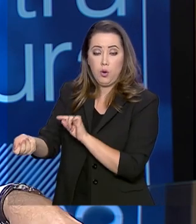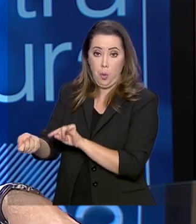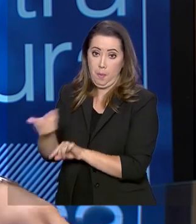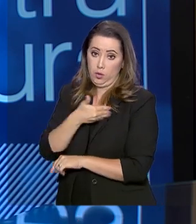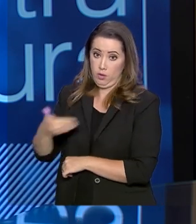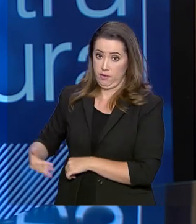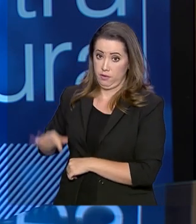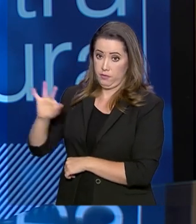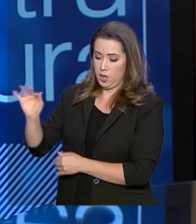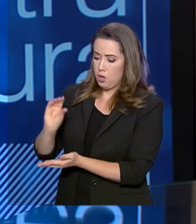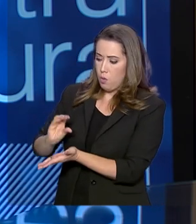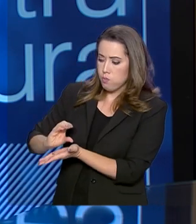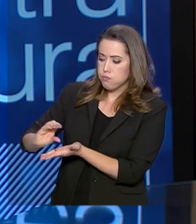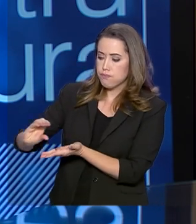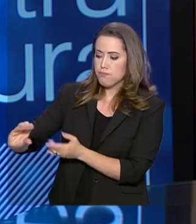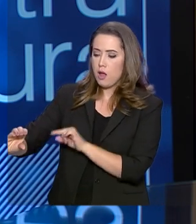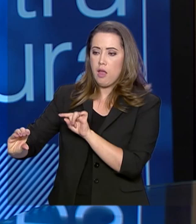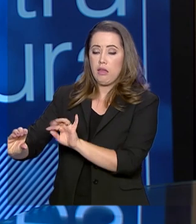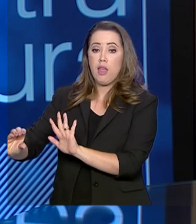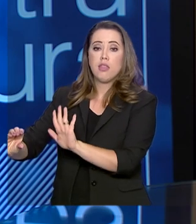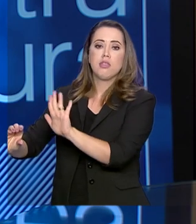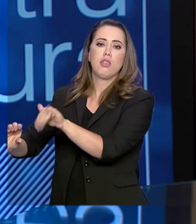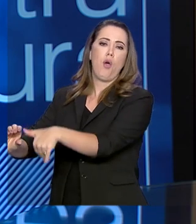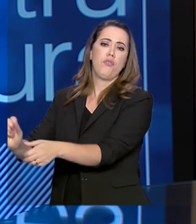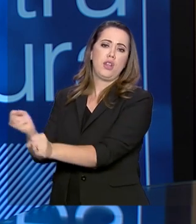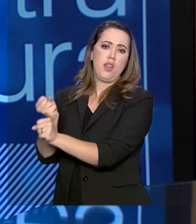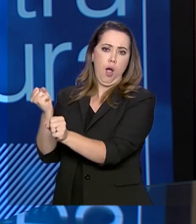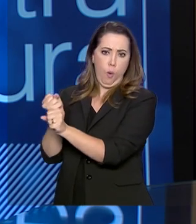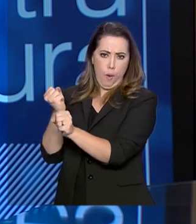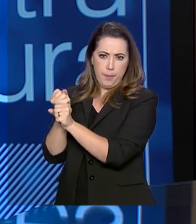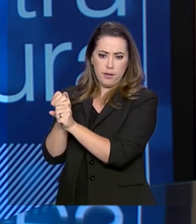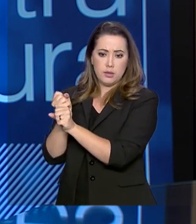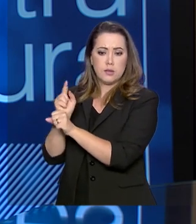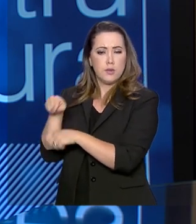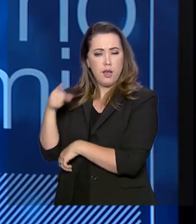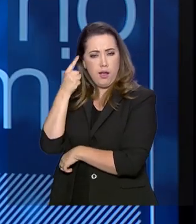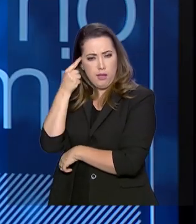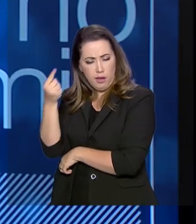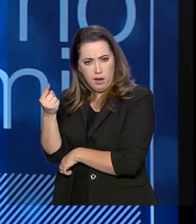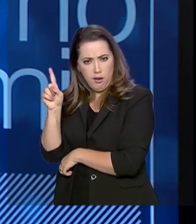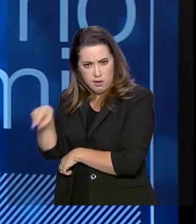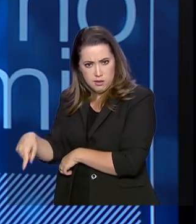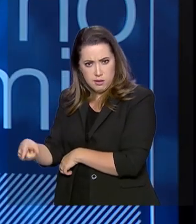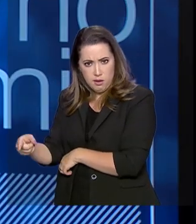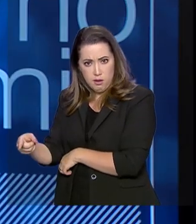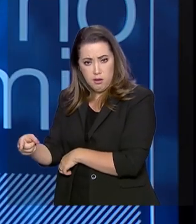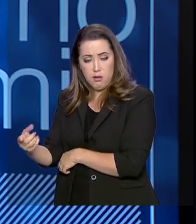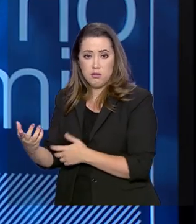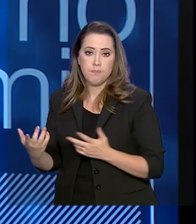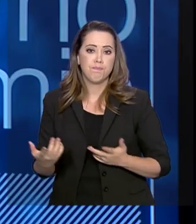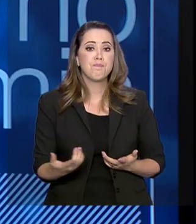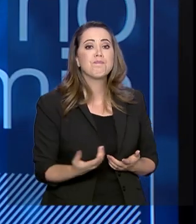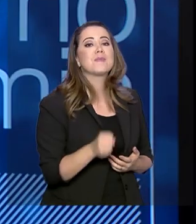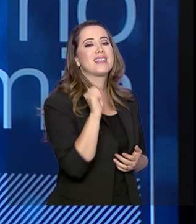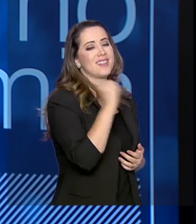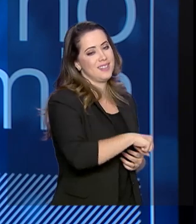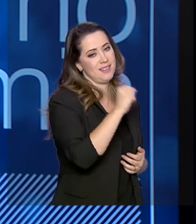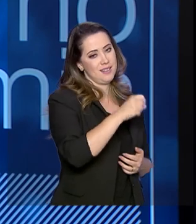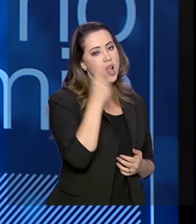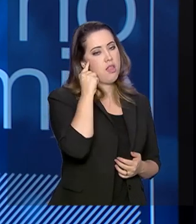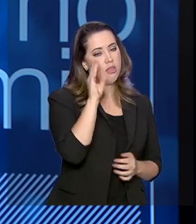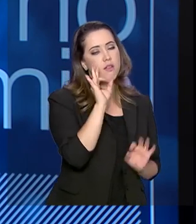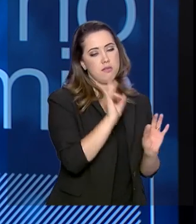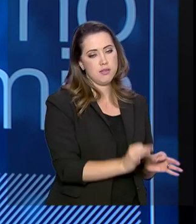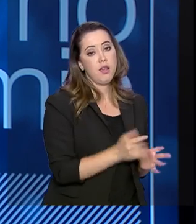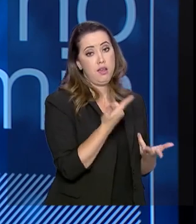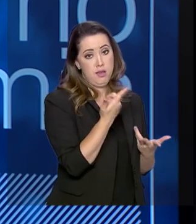ele é destinado até a finalização da obra pública, essa é a ideia? Essa é a ideia. Isso dá uma rastreabilidade tanto para o gestor do